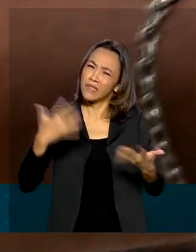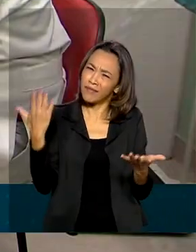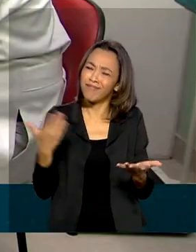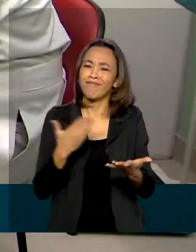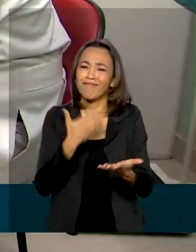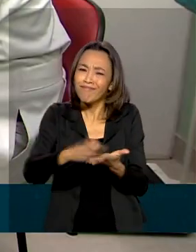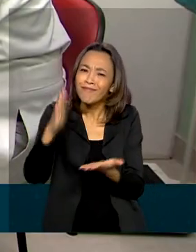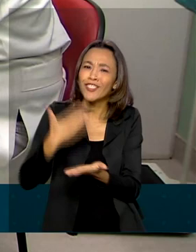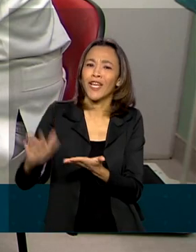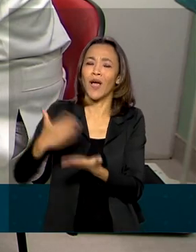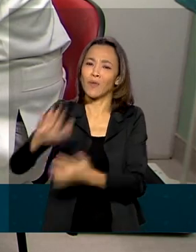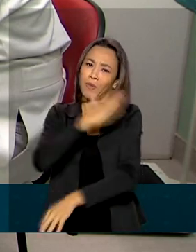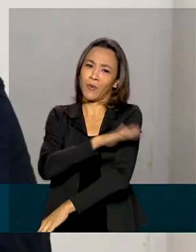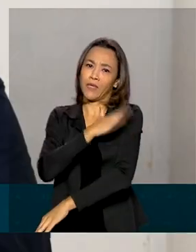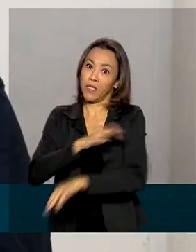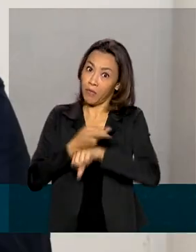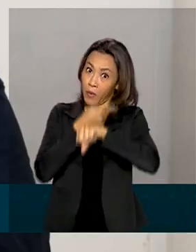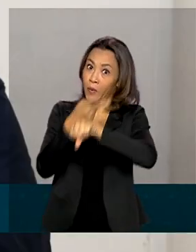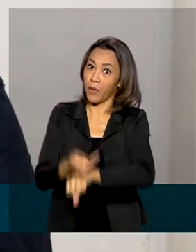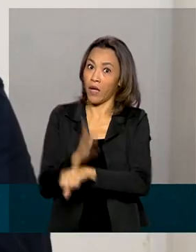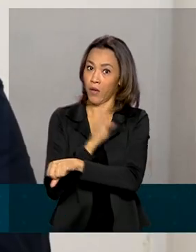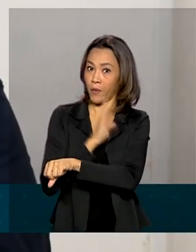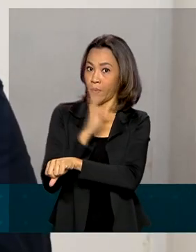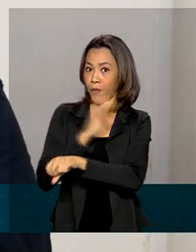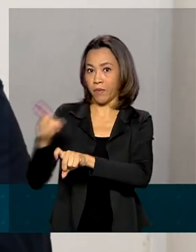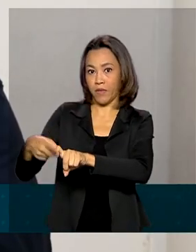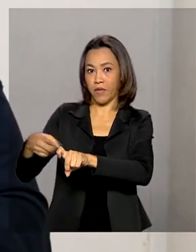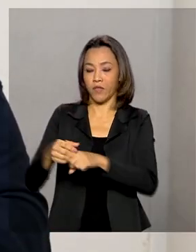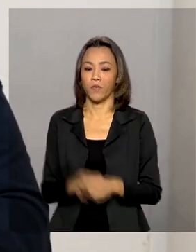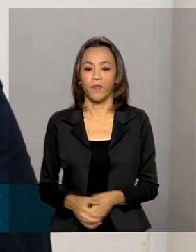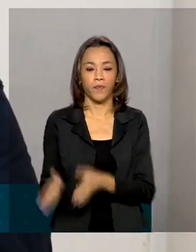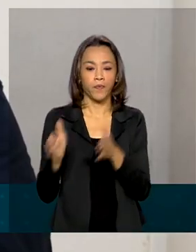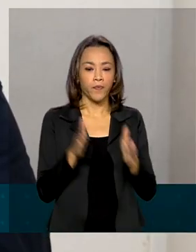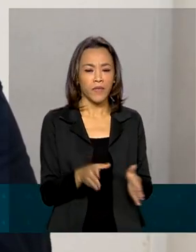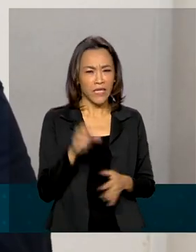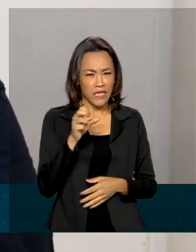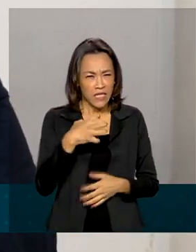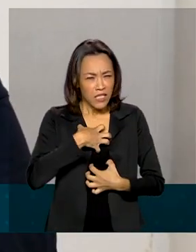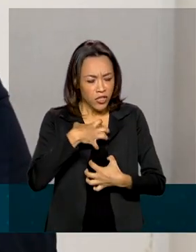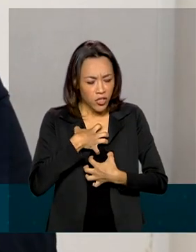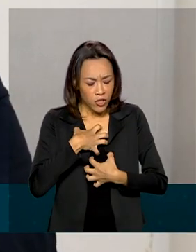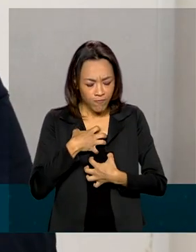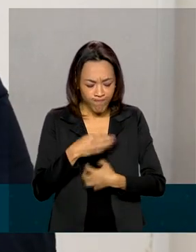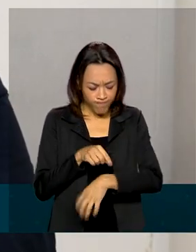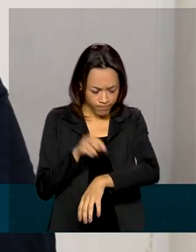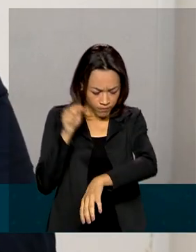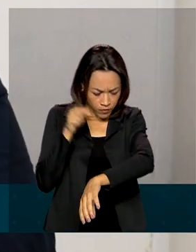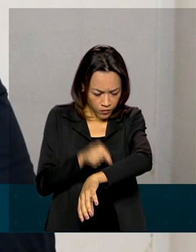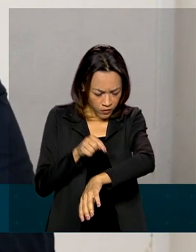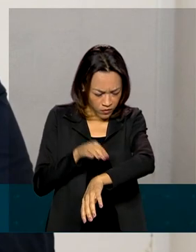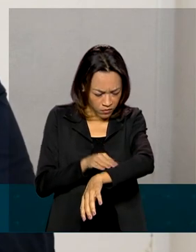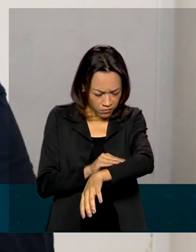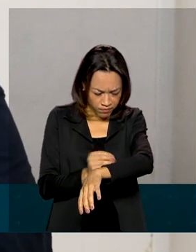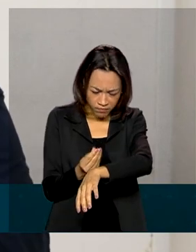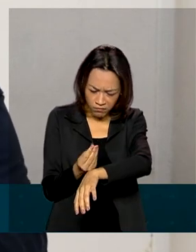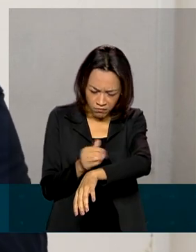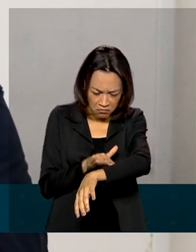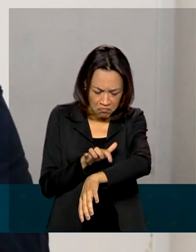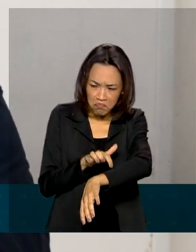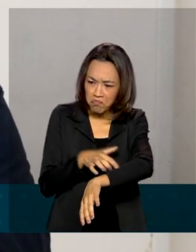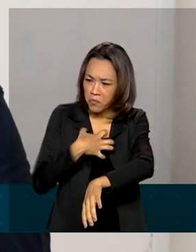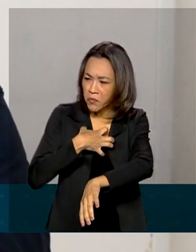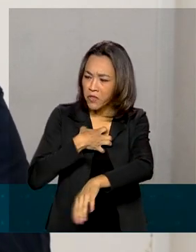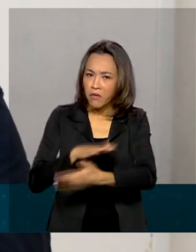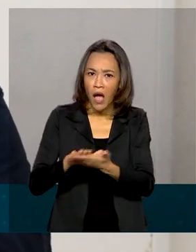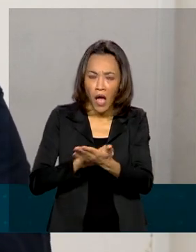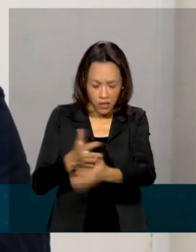e buscar o diagnóstico precoce. É fundamental que, ao sentir qualquer sintoma, perda de sensibilidade em determinadas regiões,